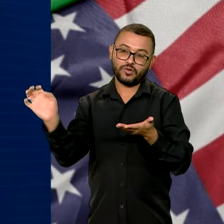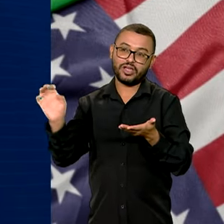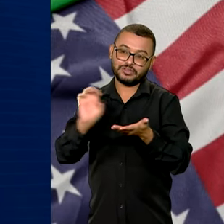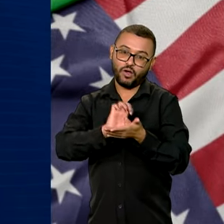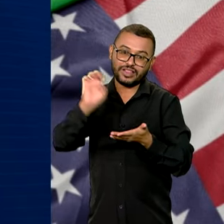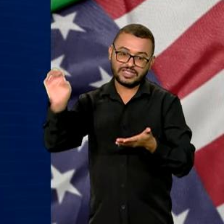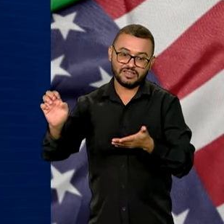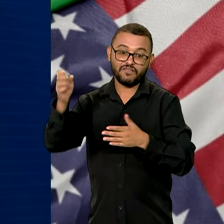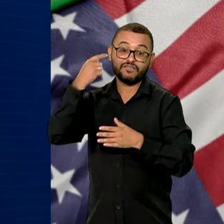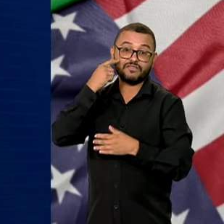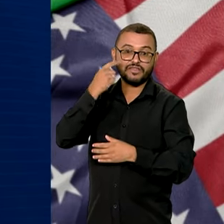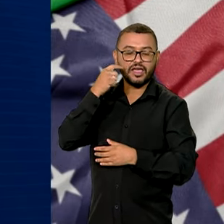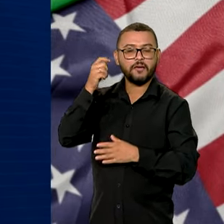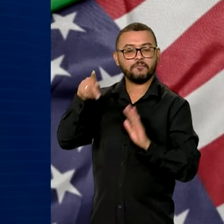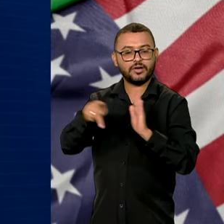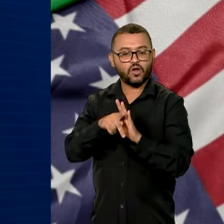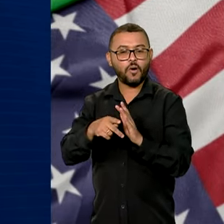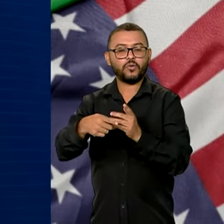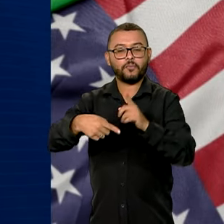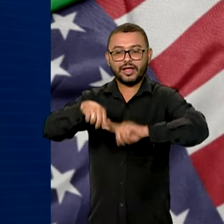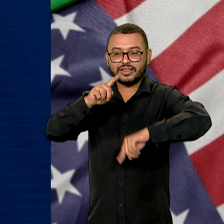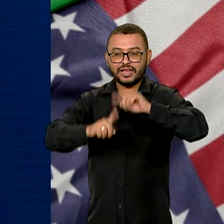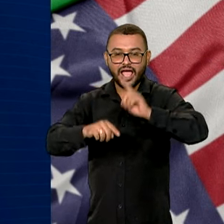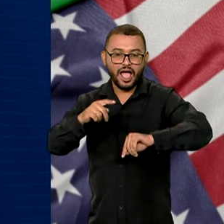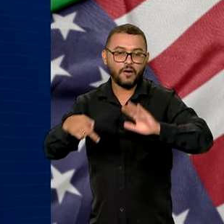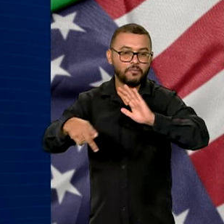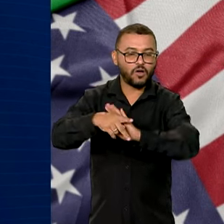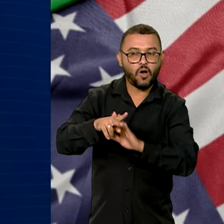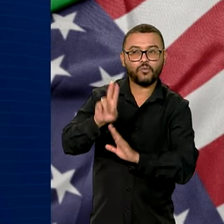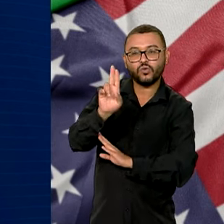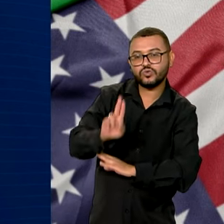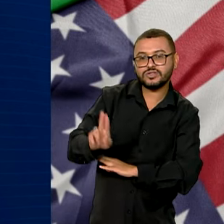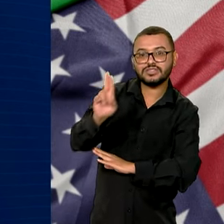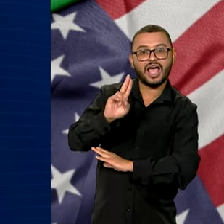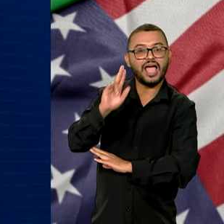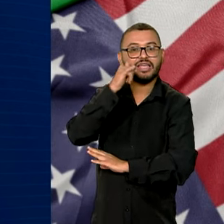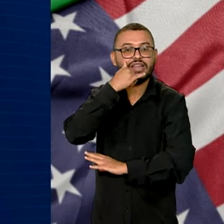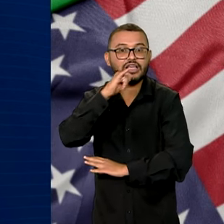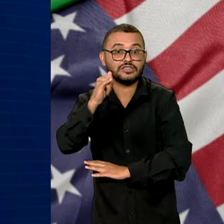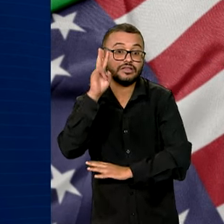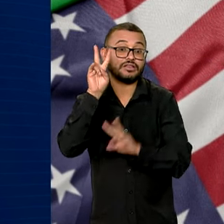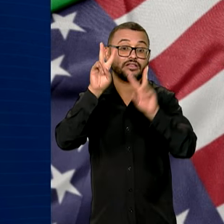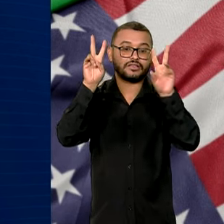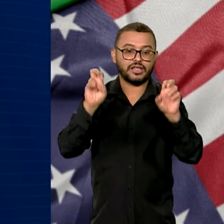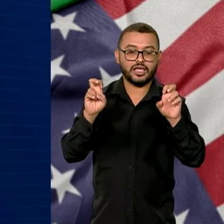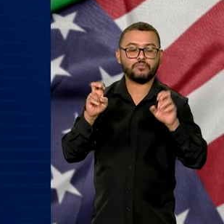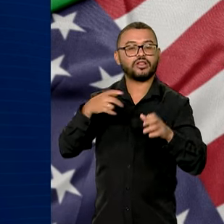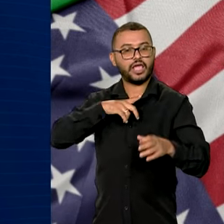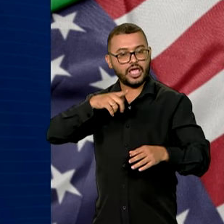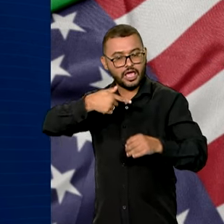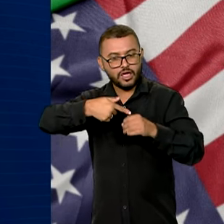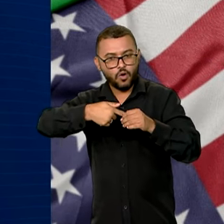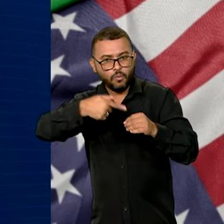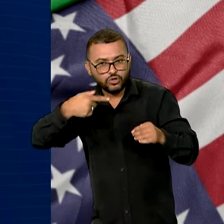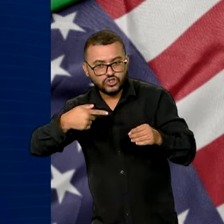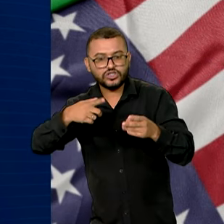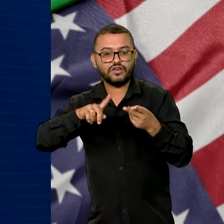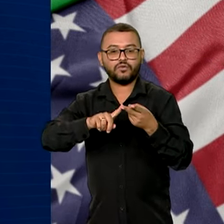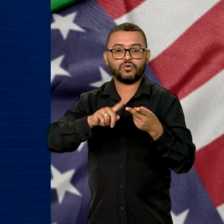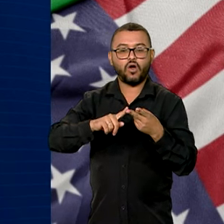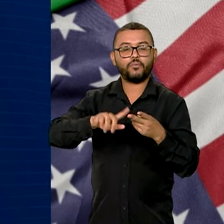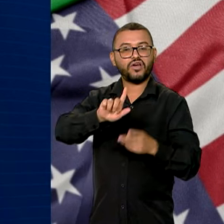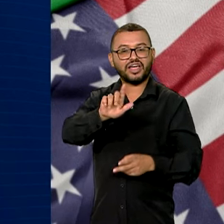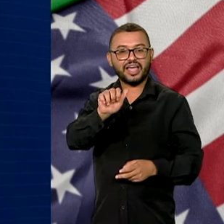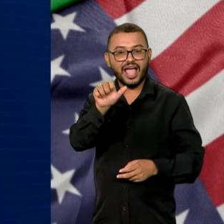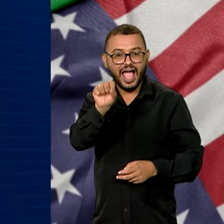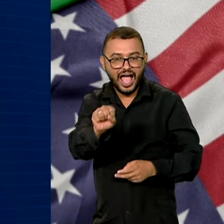Brasil são produtos industriais e relacionados à energia, como combustíveis refinados, gás